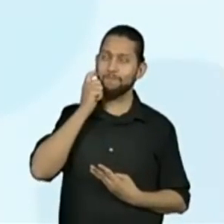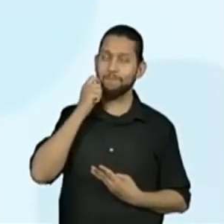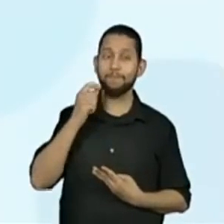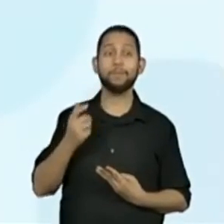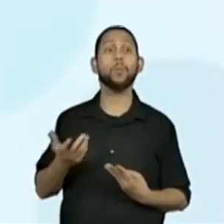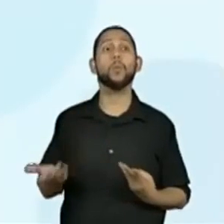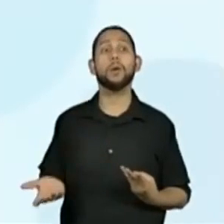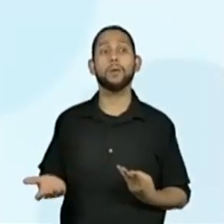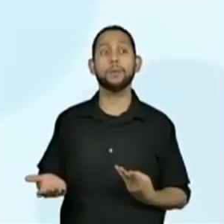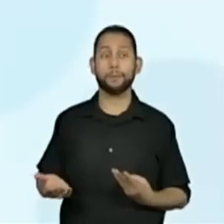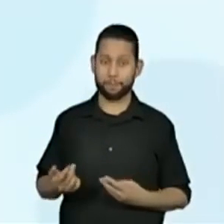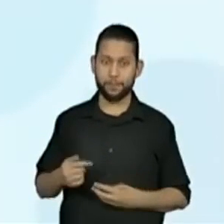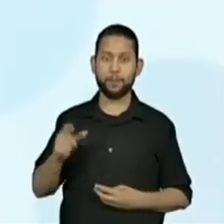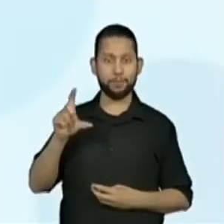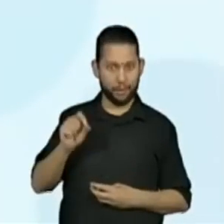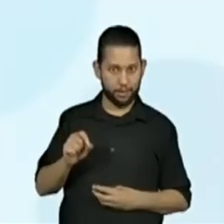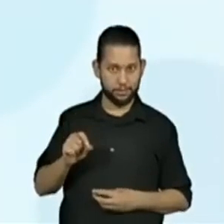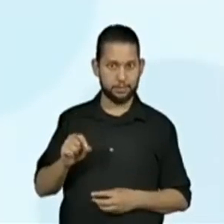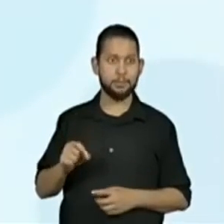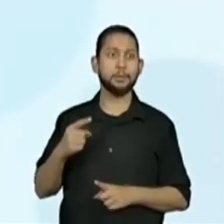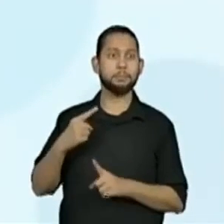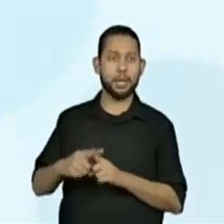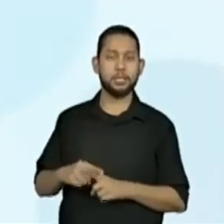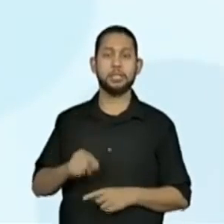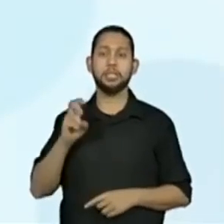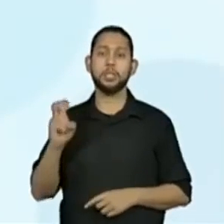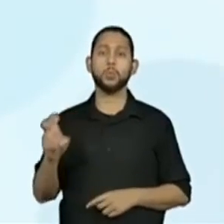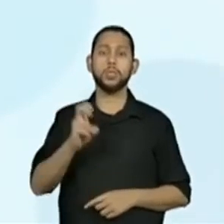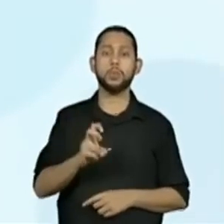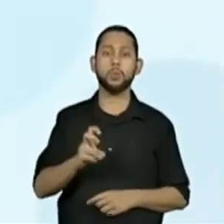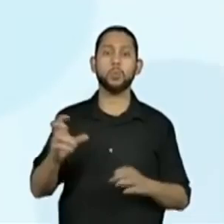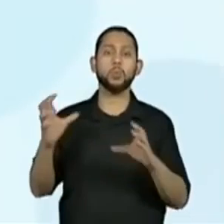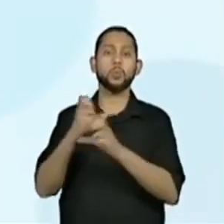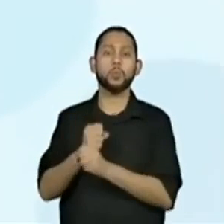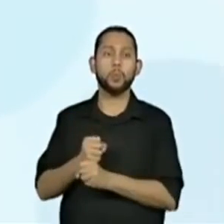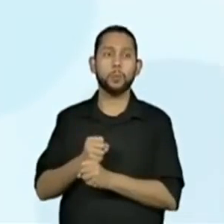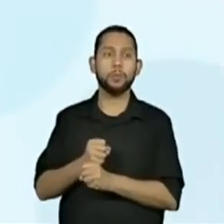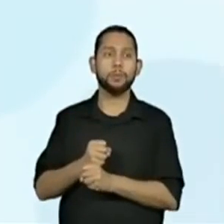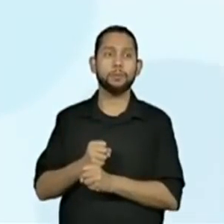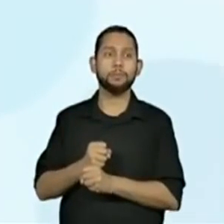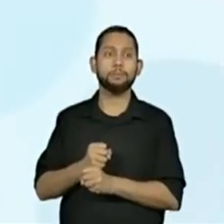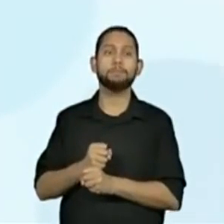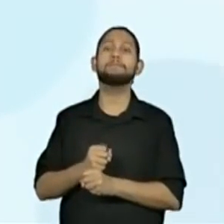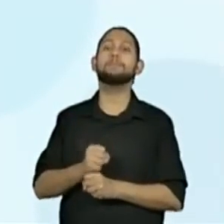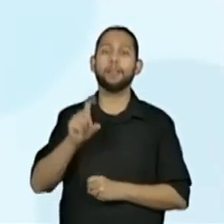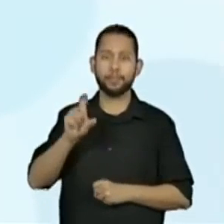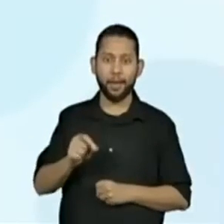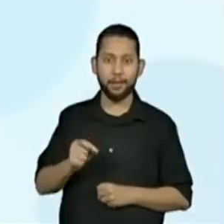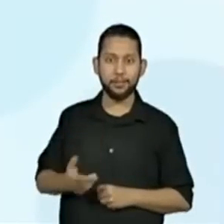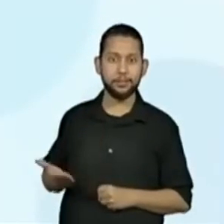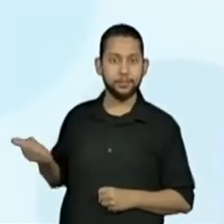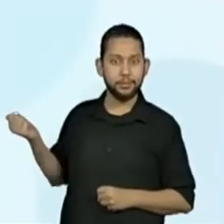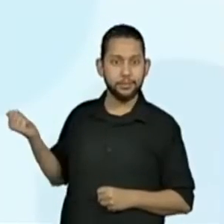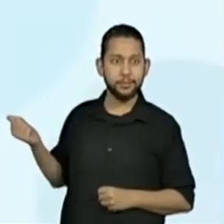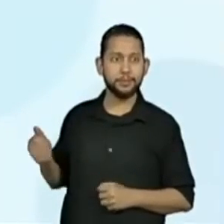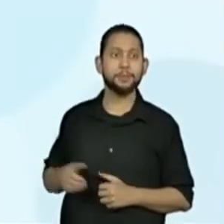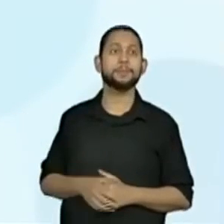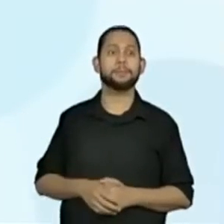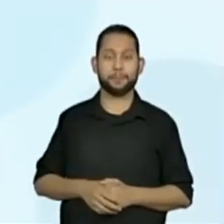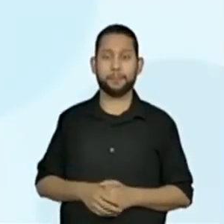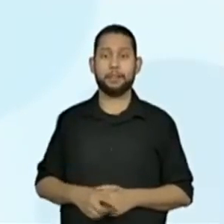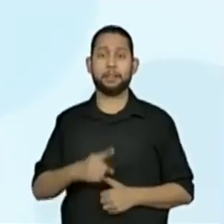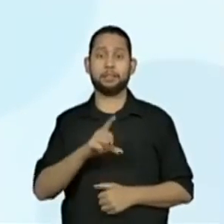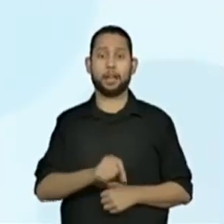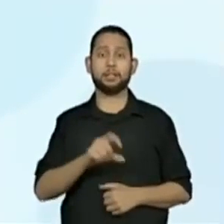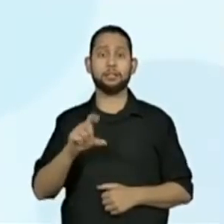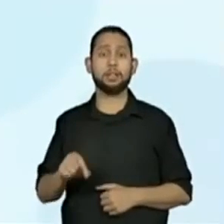10, eu posso repeti-lo, mais... Ó, somei o 5 mais 5, que tem o 10,